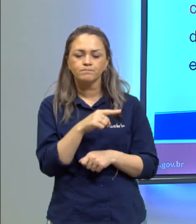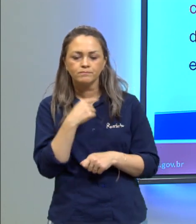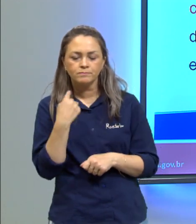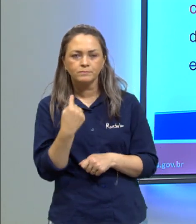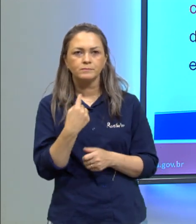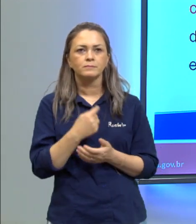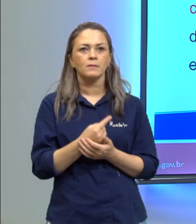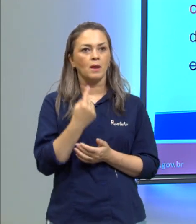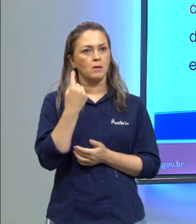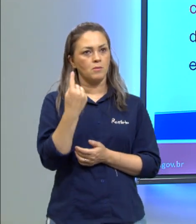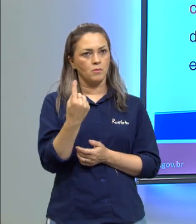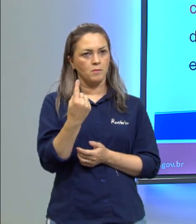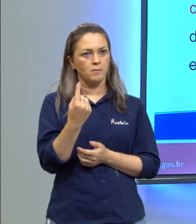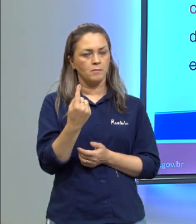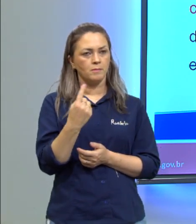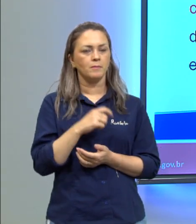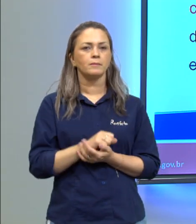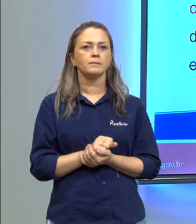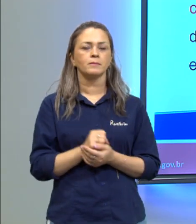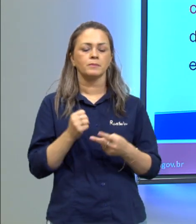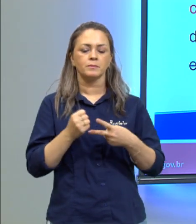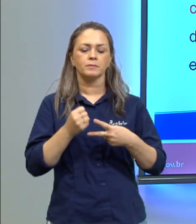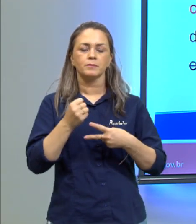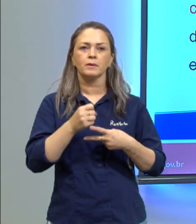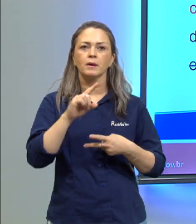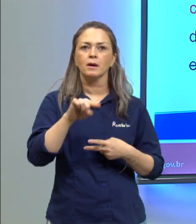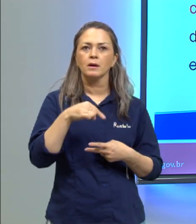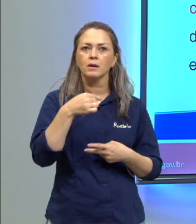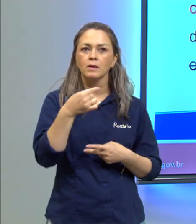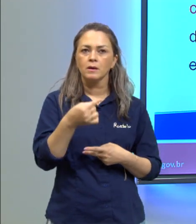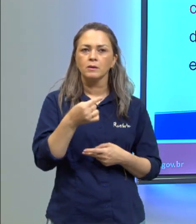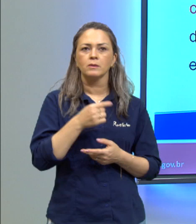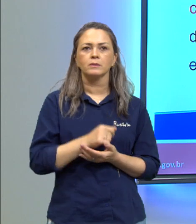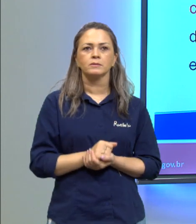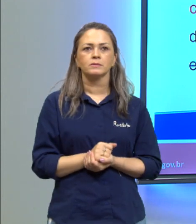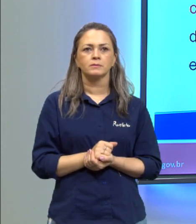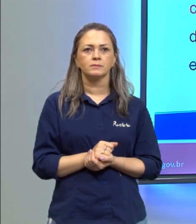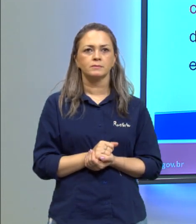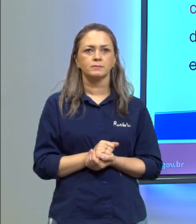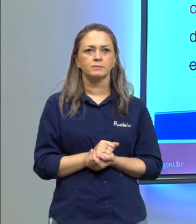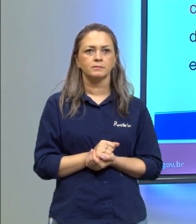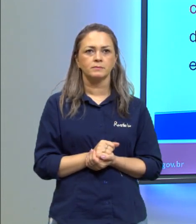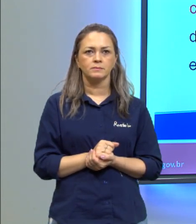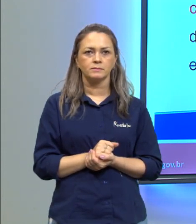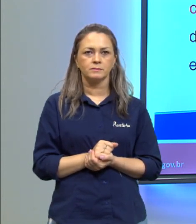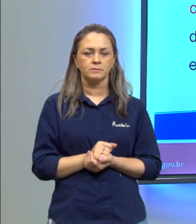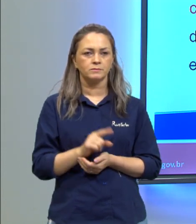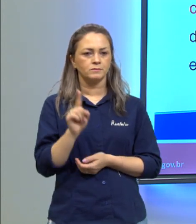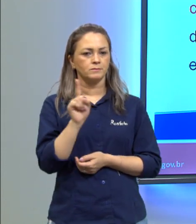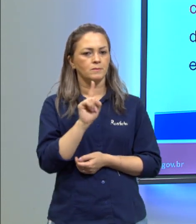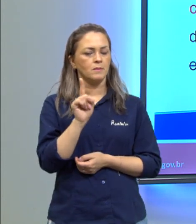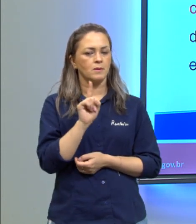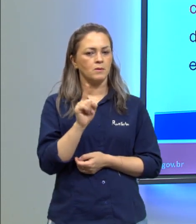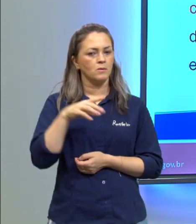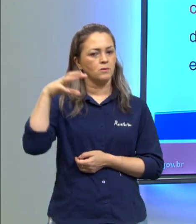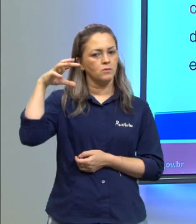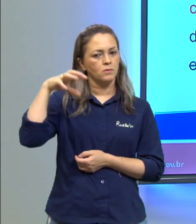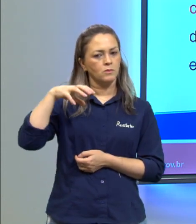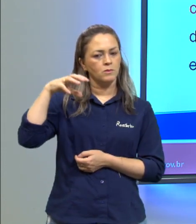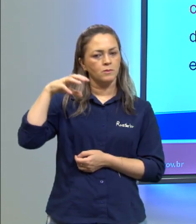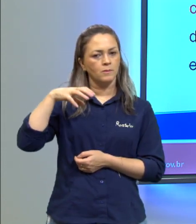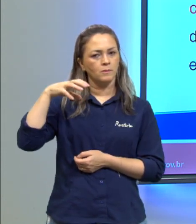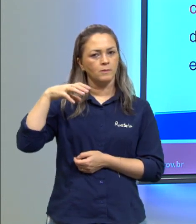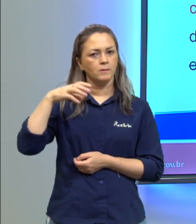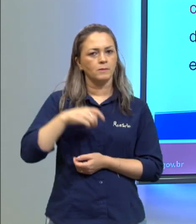essa é uma das possibilidades. Mas a próxima possibilidade que é, vá que não chova, mas